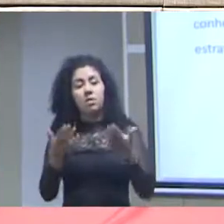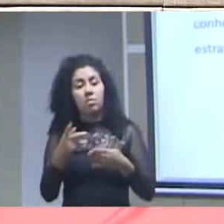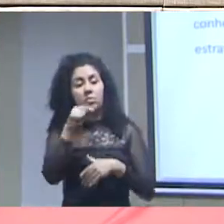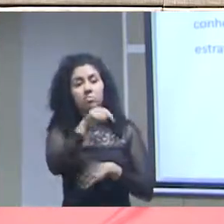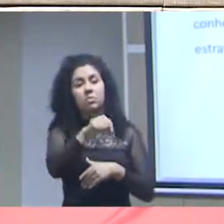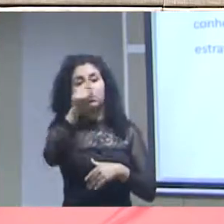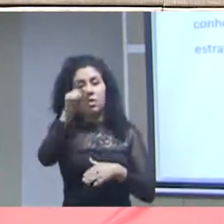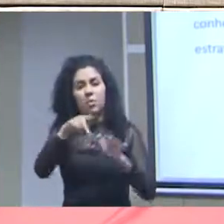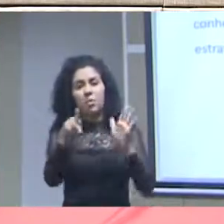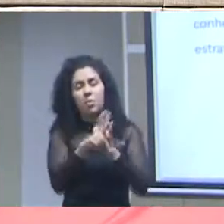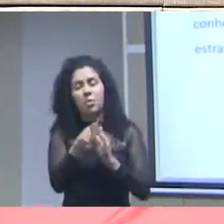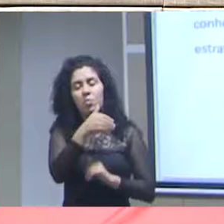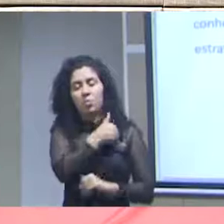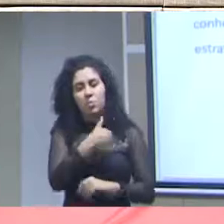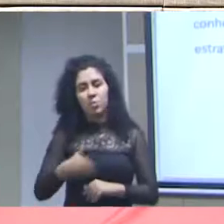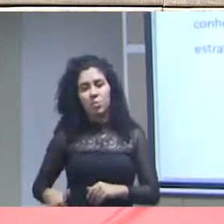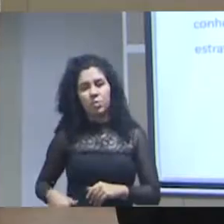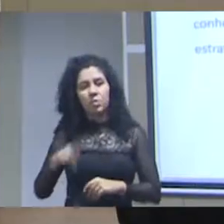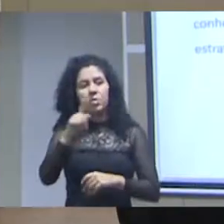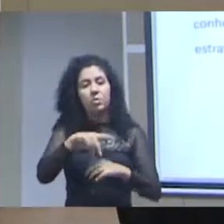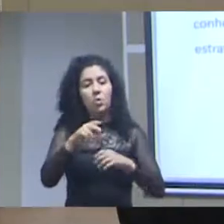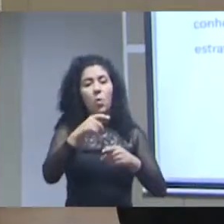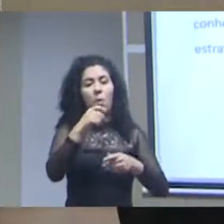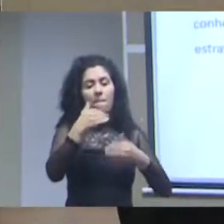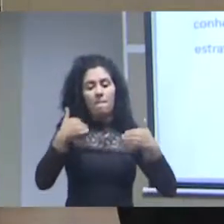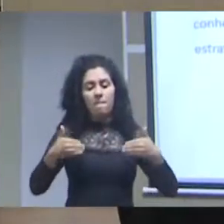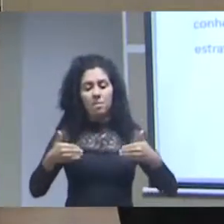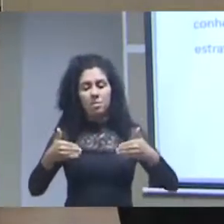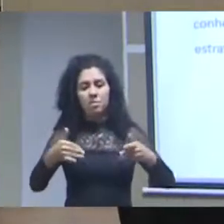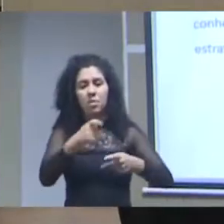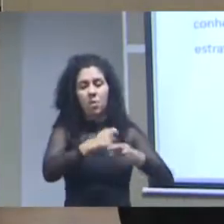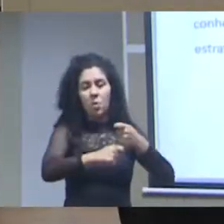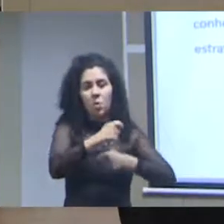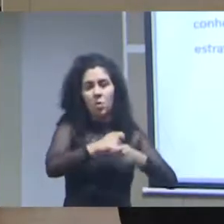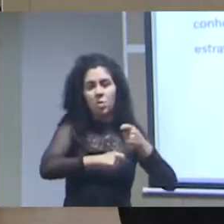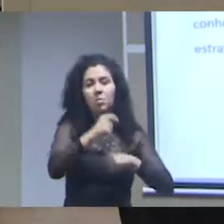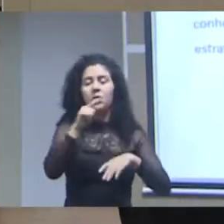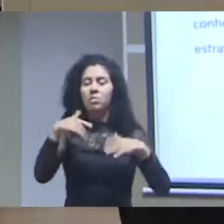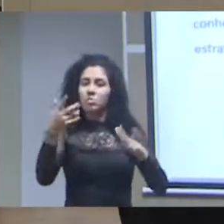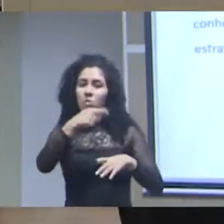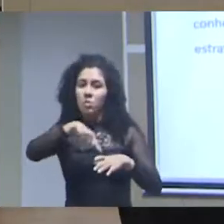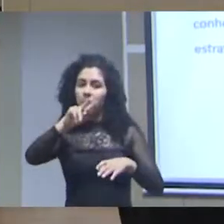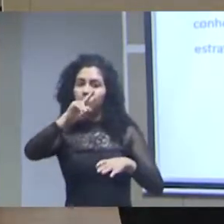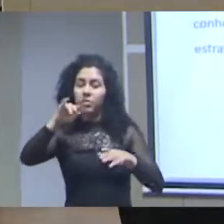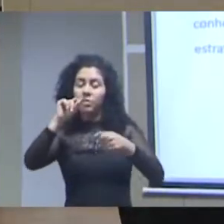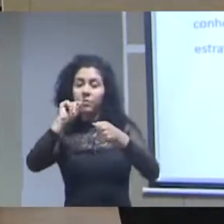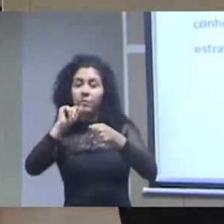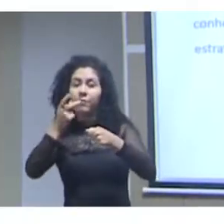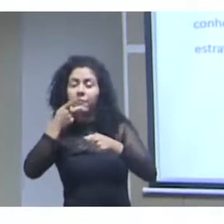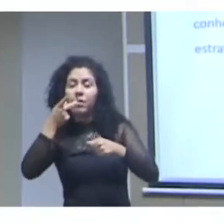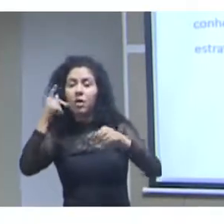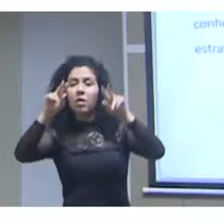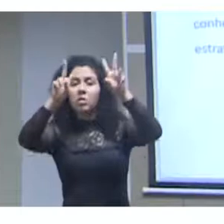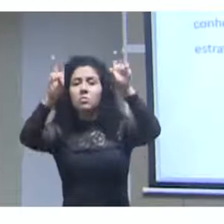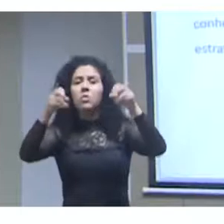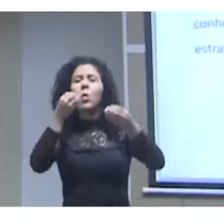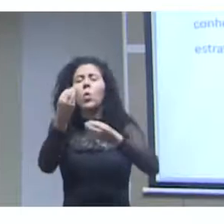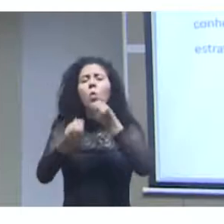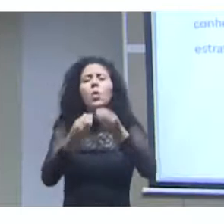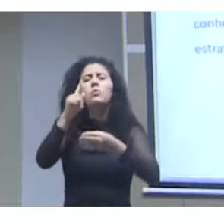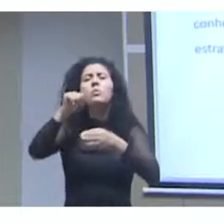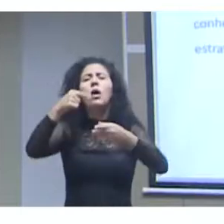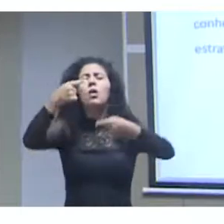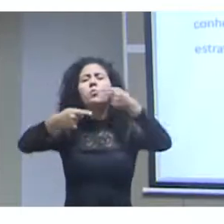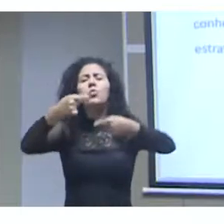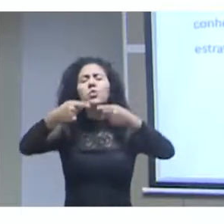eu disse é uma fundação pública vinculada ao Ministério da Economia e que tem aí vou destacar como missão aprimorar as